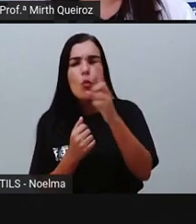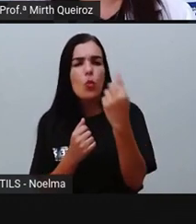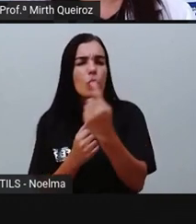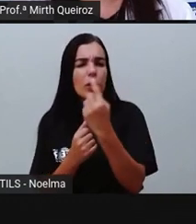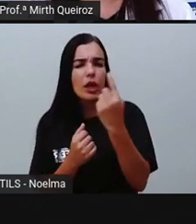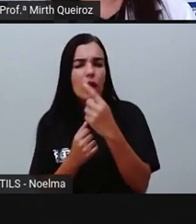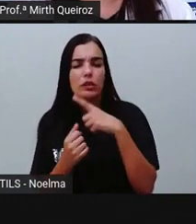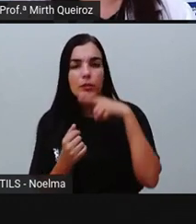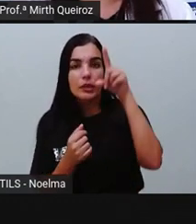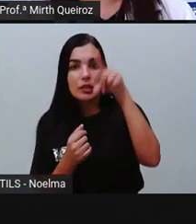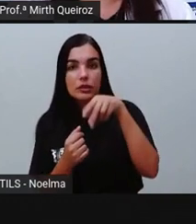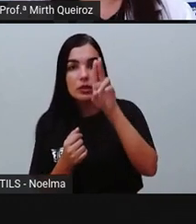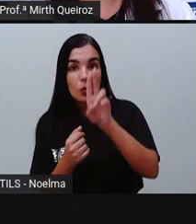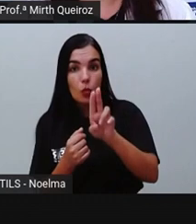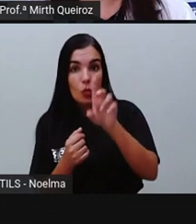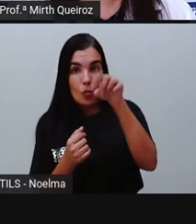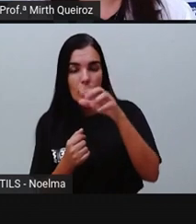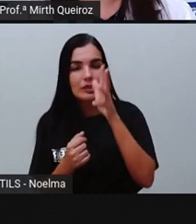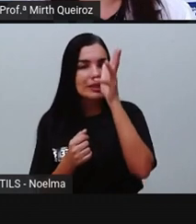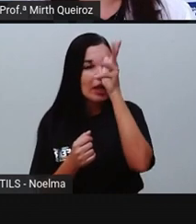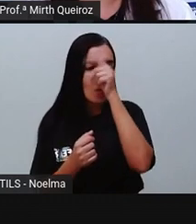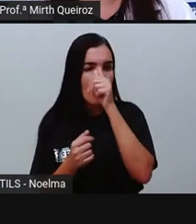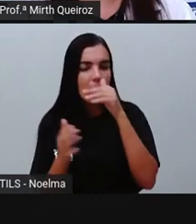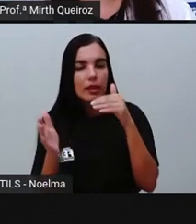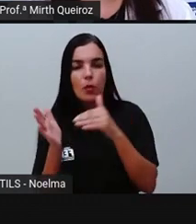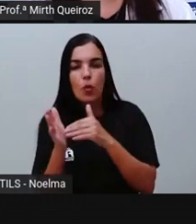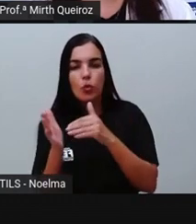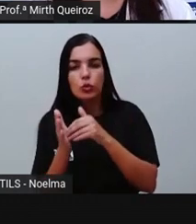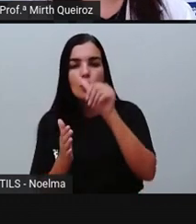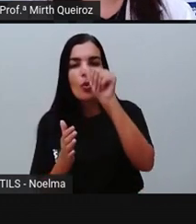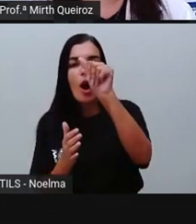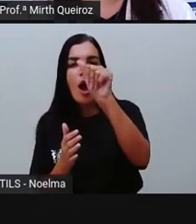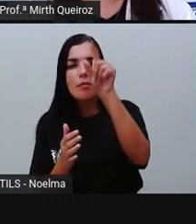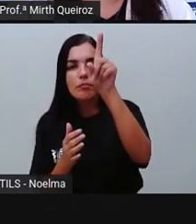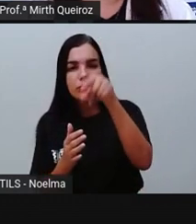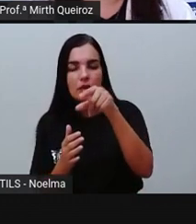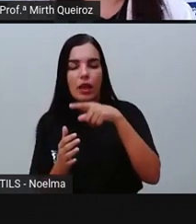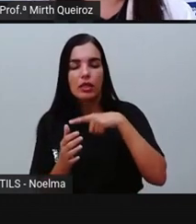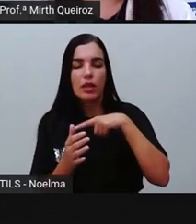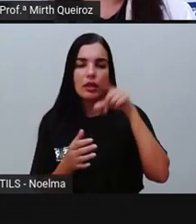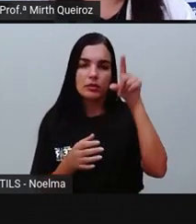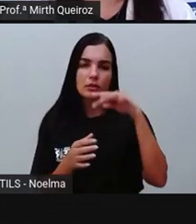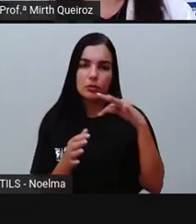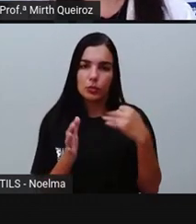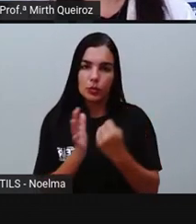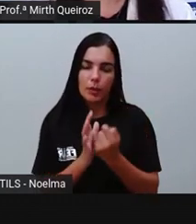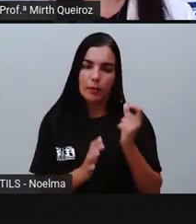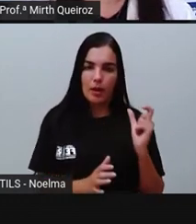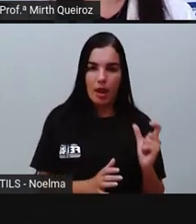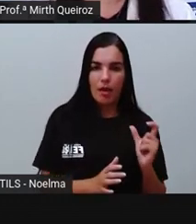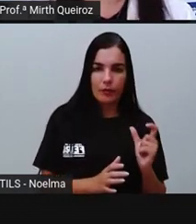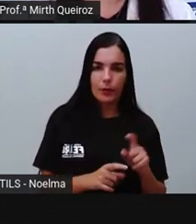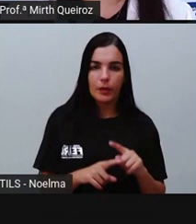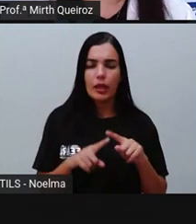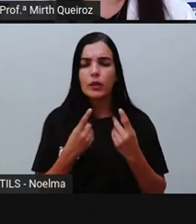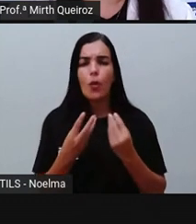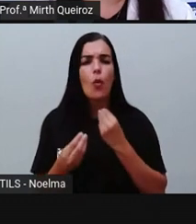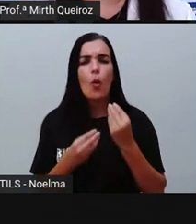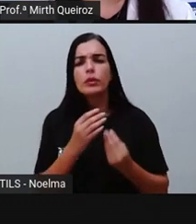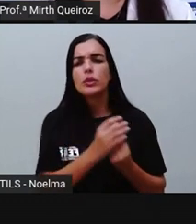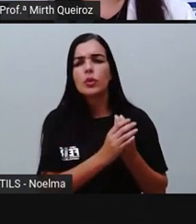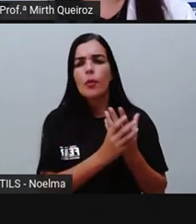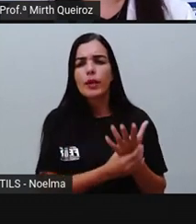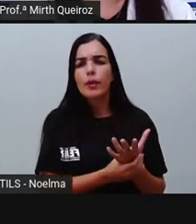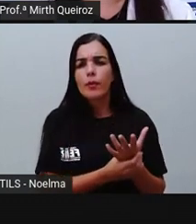U. Salvar. No último A. Todos vão receber acento, certo? Como é que a gente descobriu